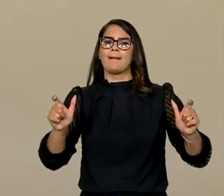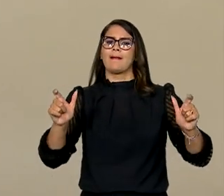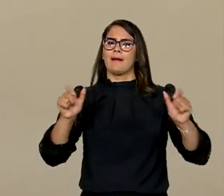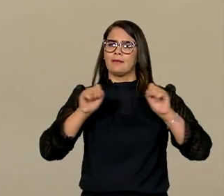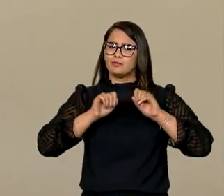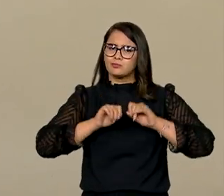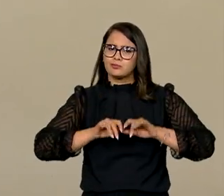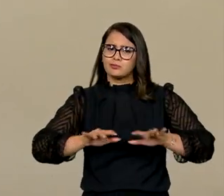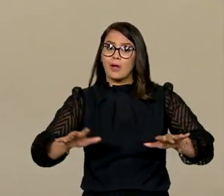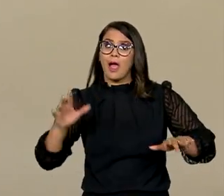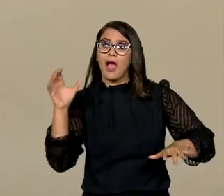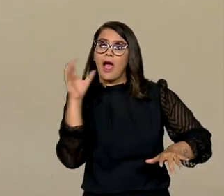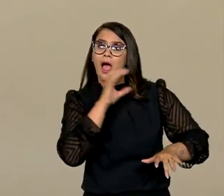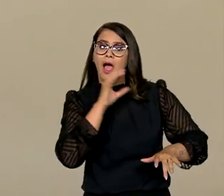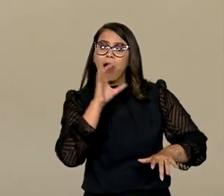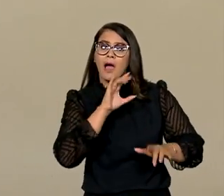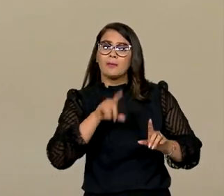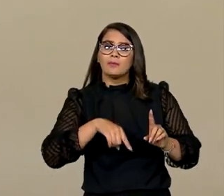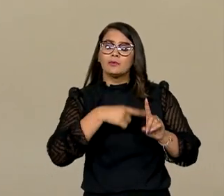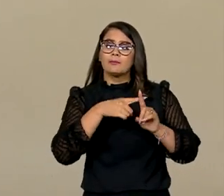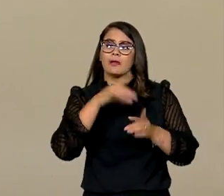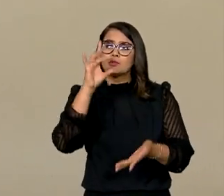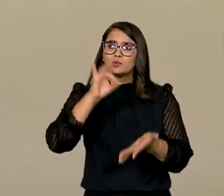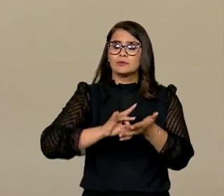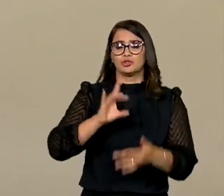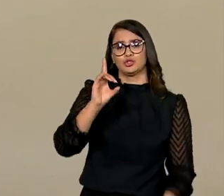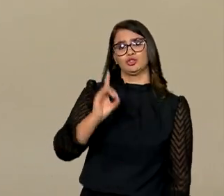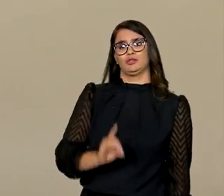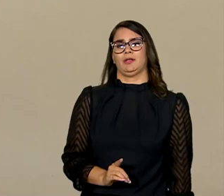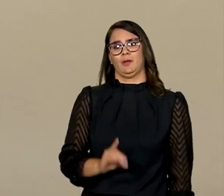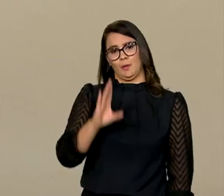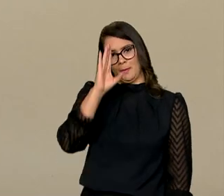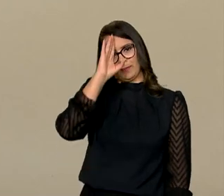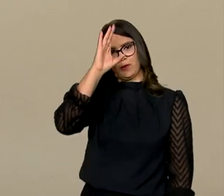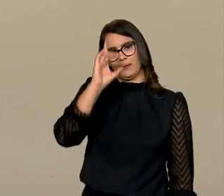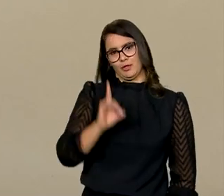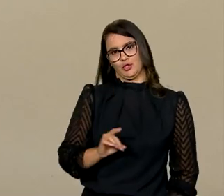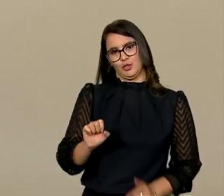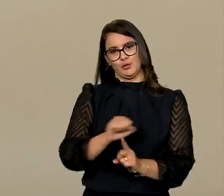e aumentar a velocidade de concretização de todos os direitos, principalmente os direitos sociais. sociais, né?